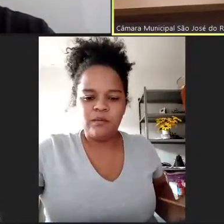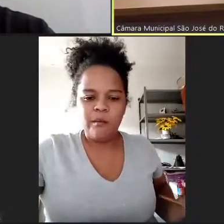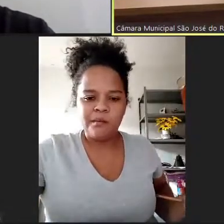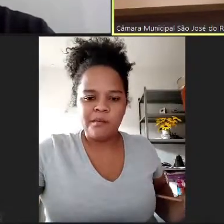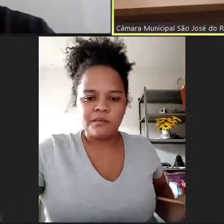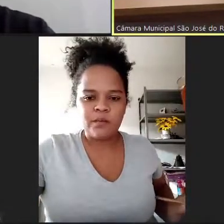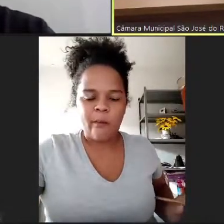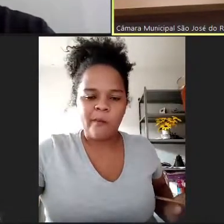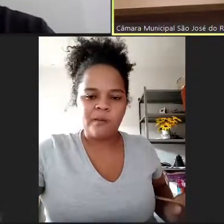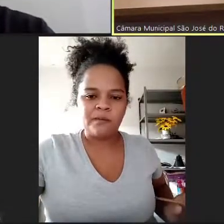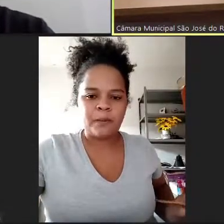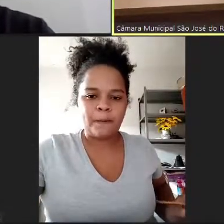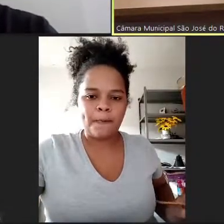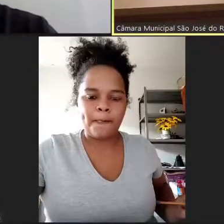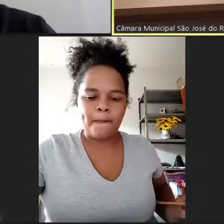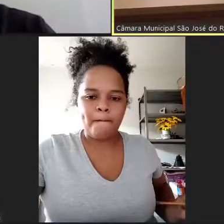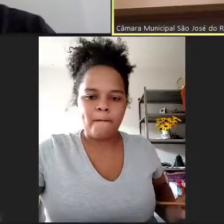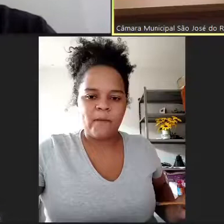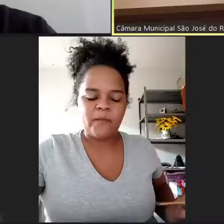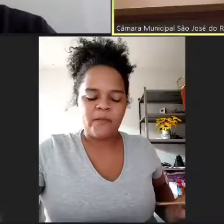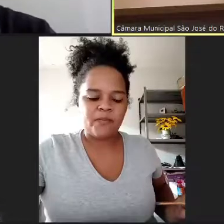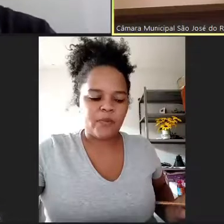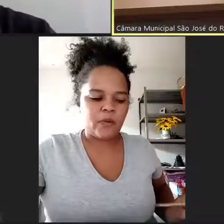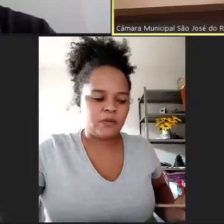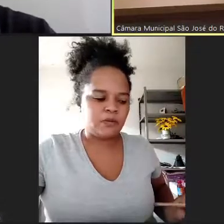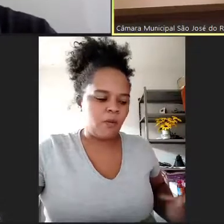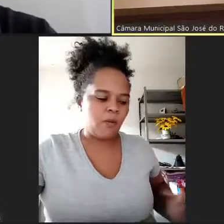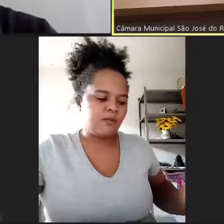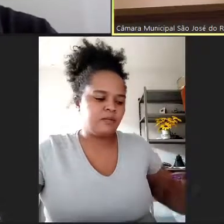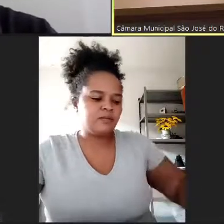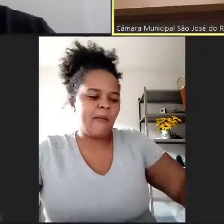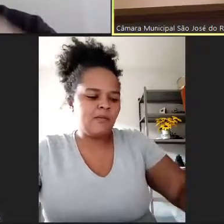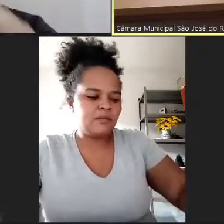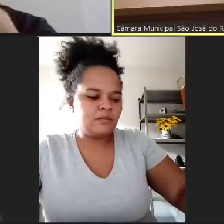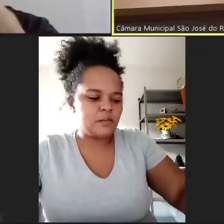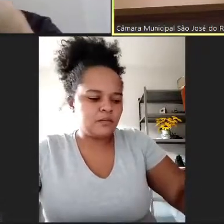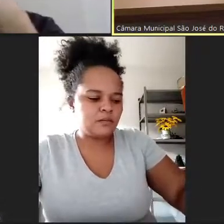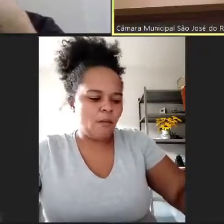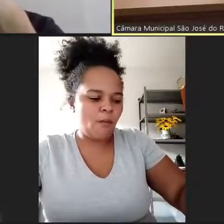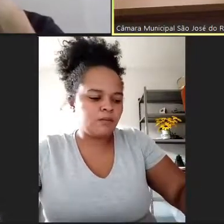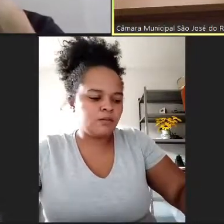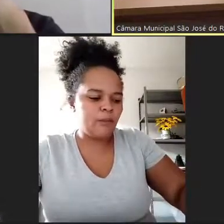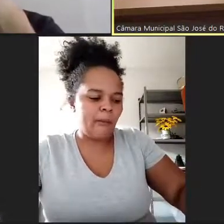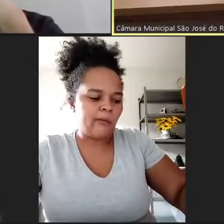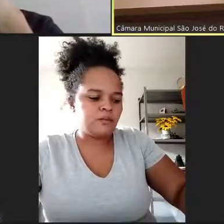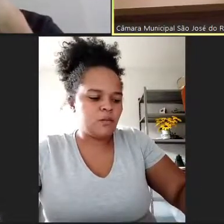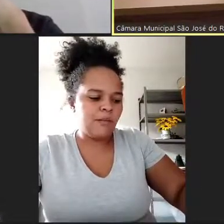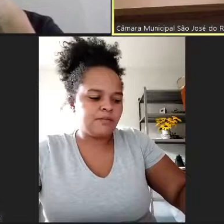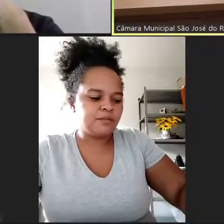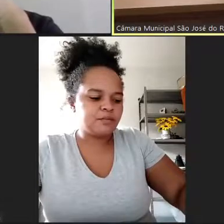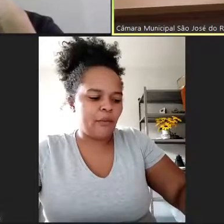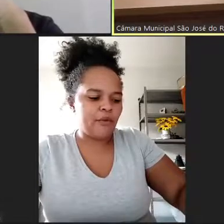relação à vacinação ontem, na faixa etária de 69, assim como tivemos um problema também na faixa etária de 69 a 71.